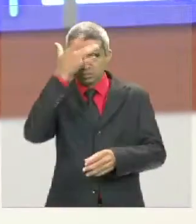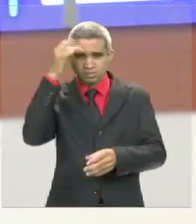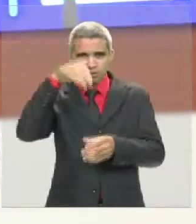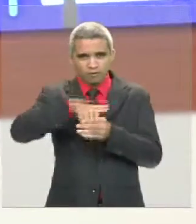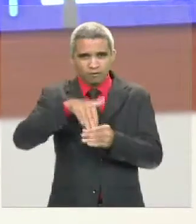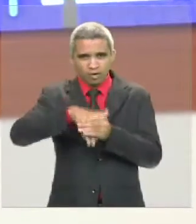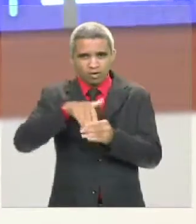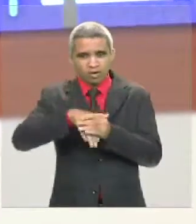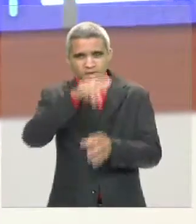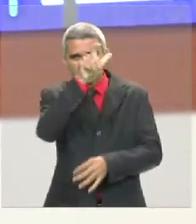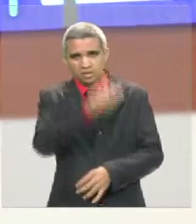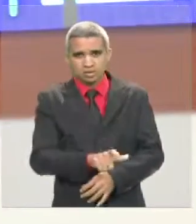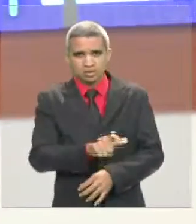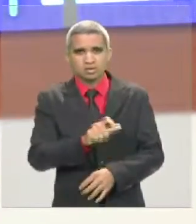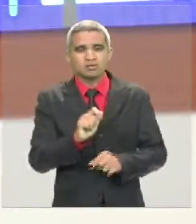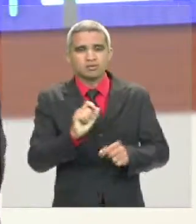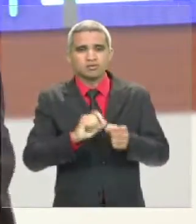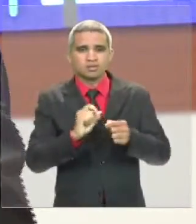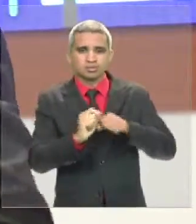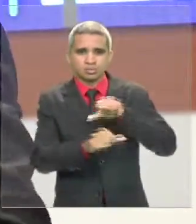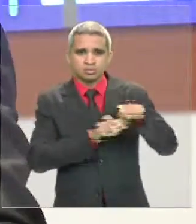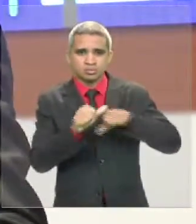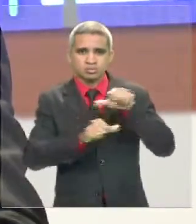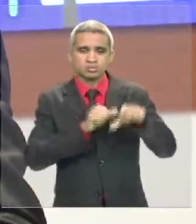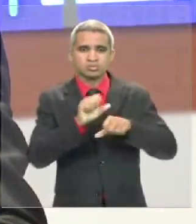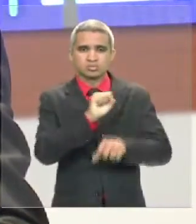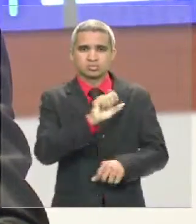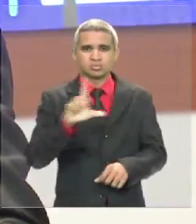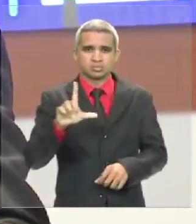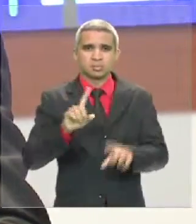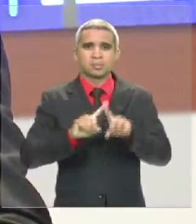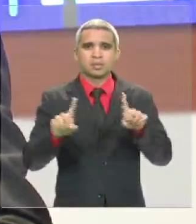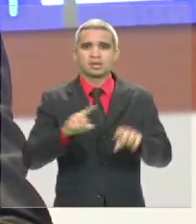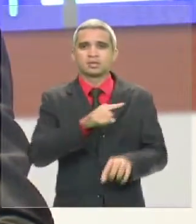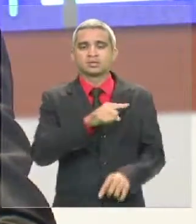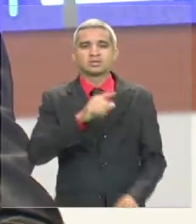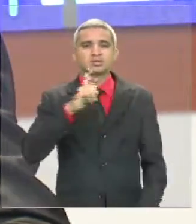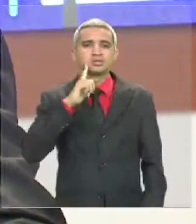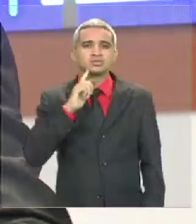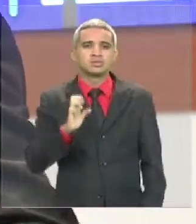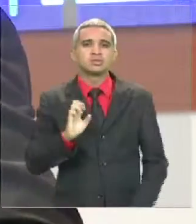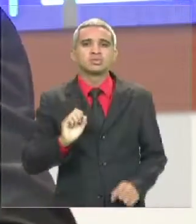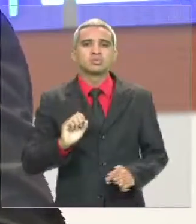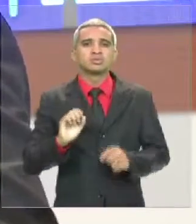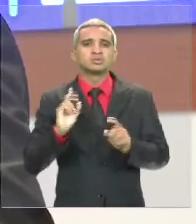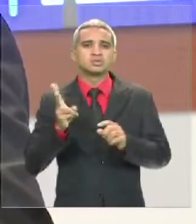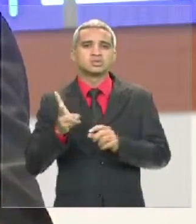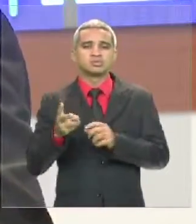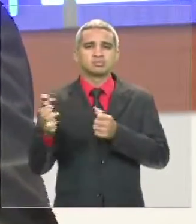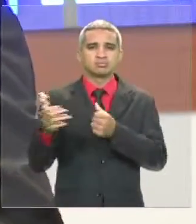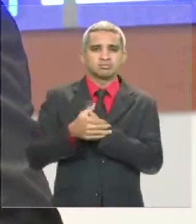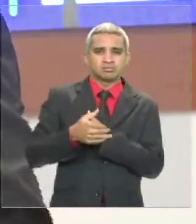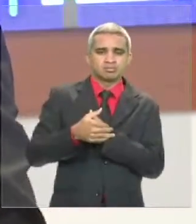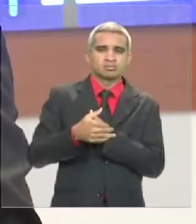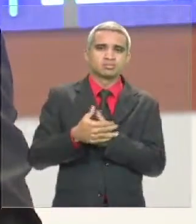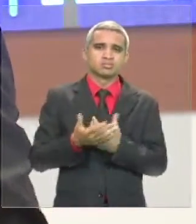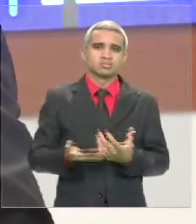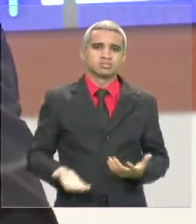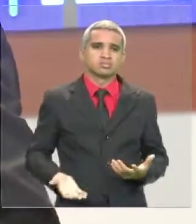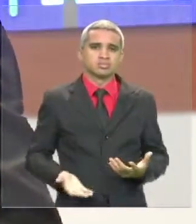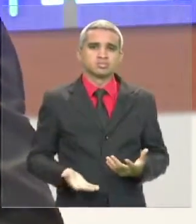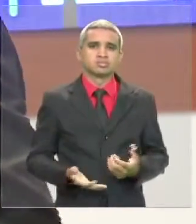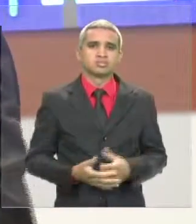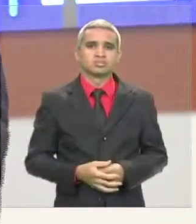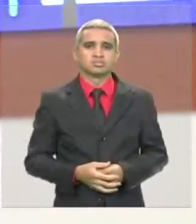o Emberbe gestou, simplesmente, some nos momentos em que a população mais precisa. Obviamente que a